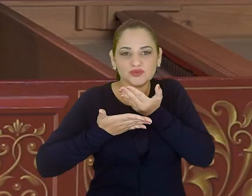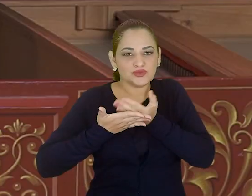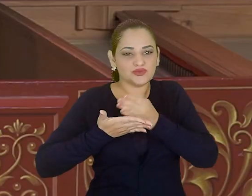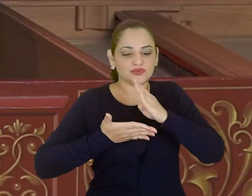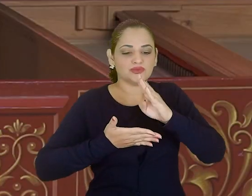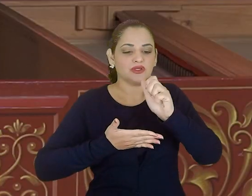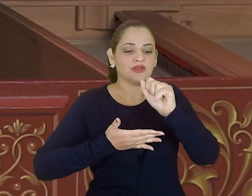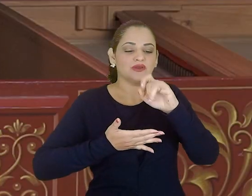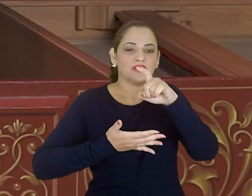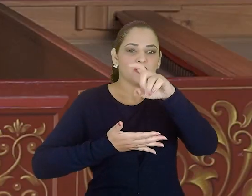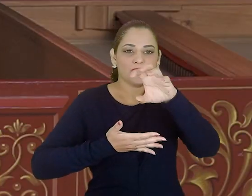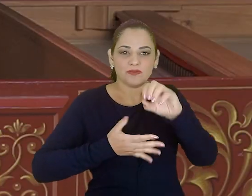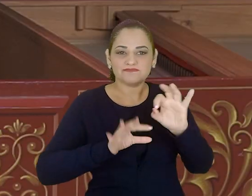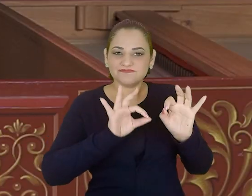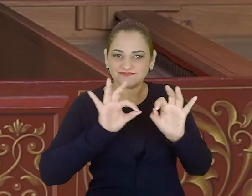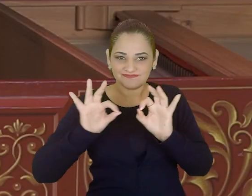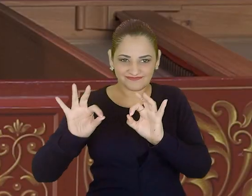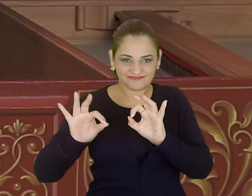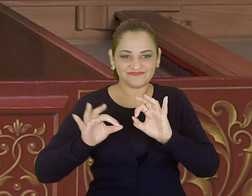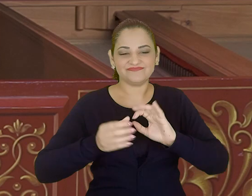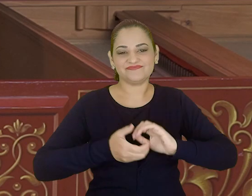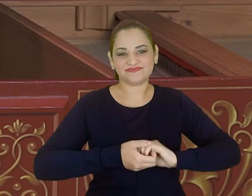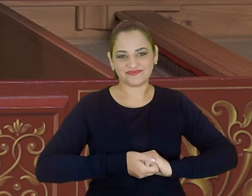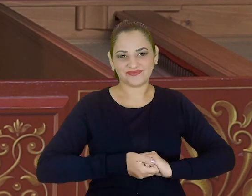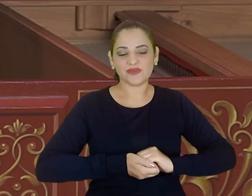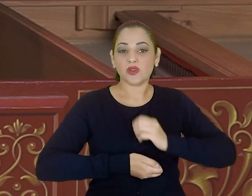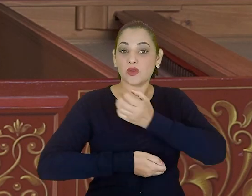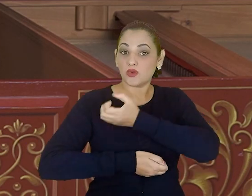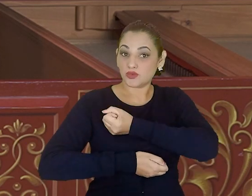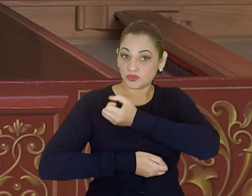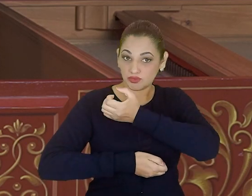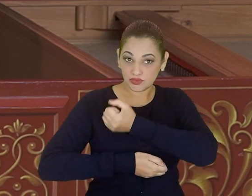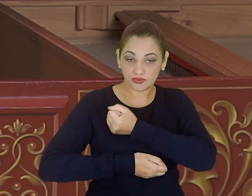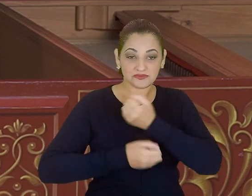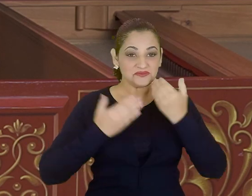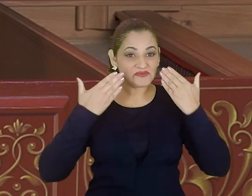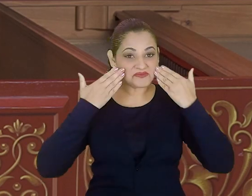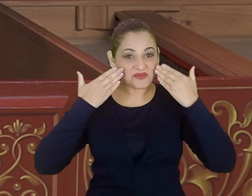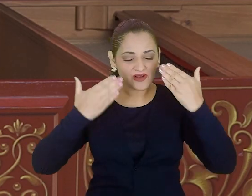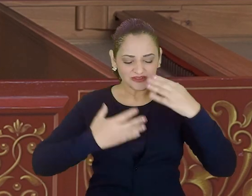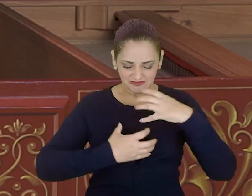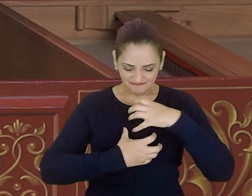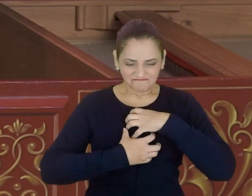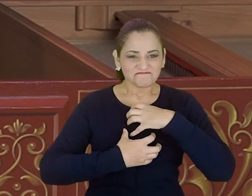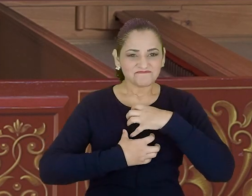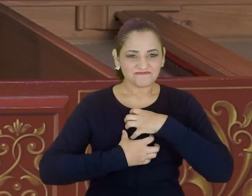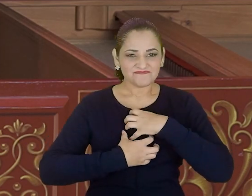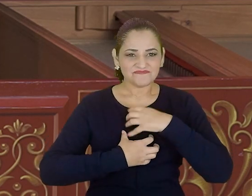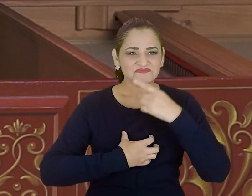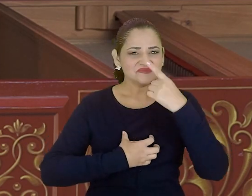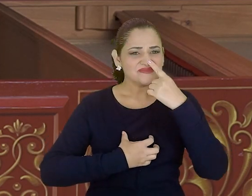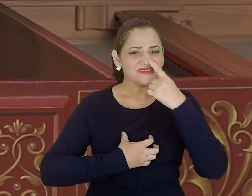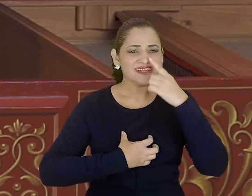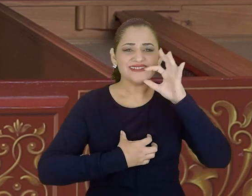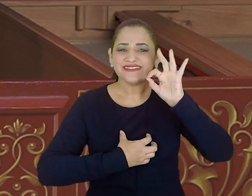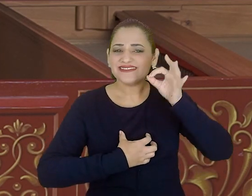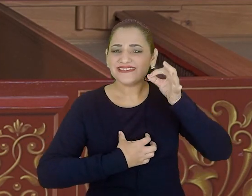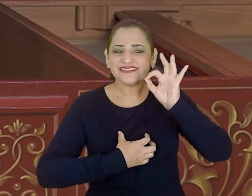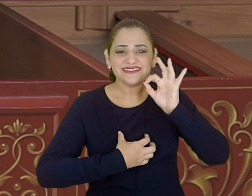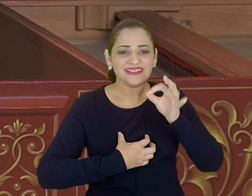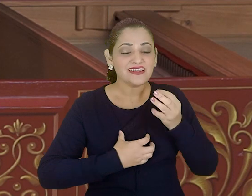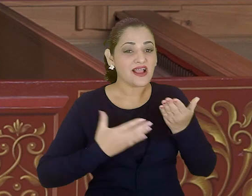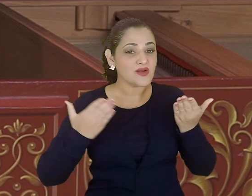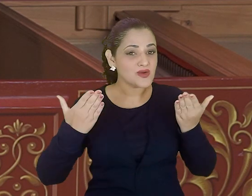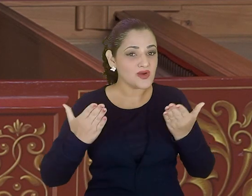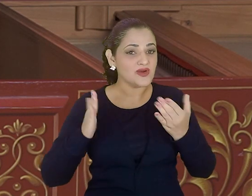Os números transmitem afetos? Sim. Ouça, por exemplo, o recitativo do